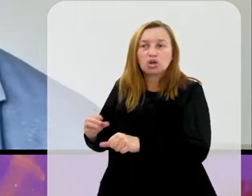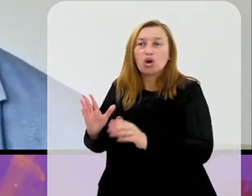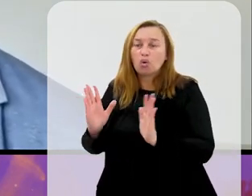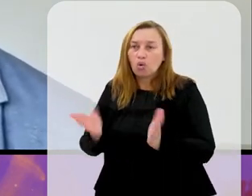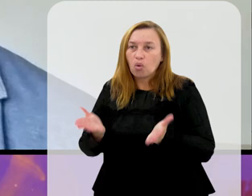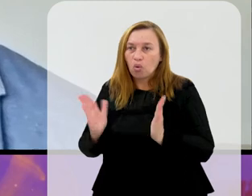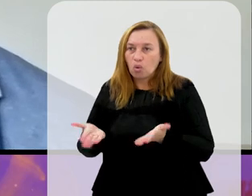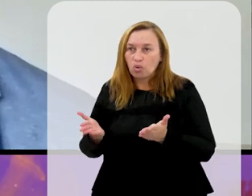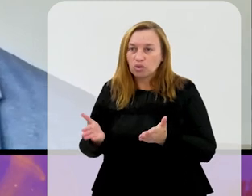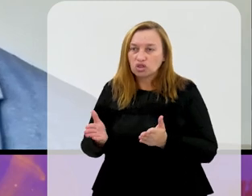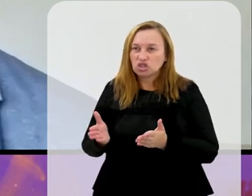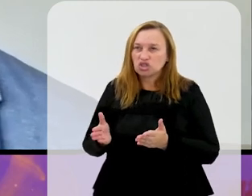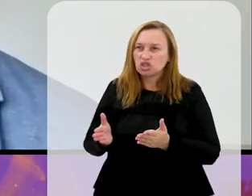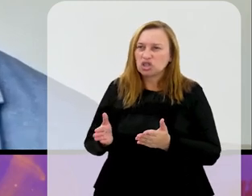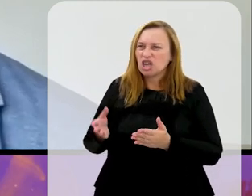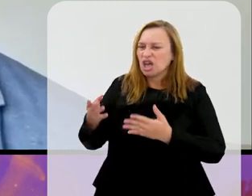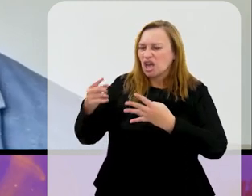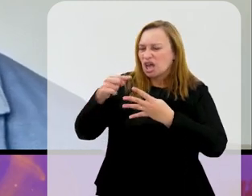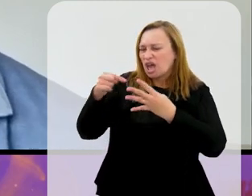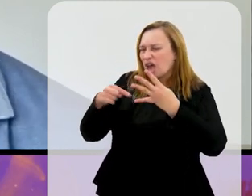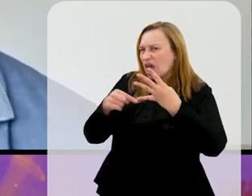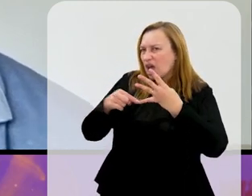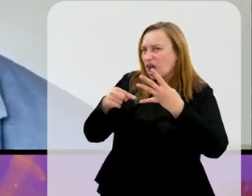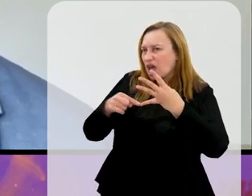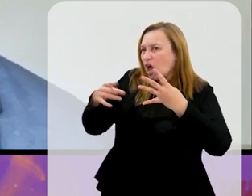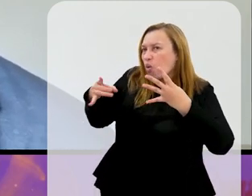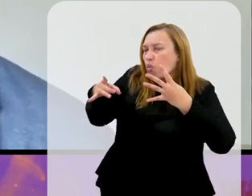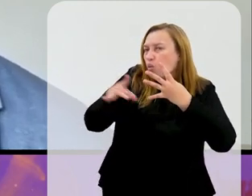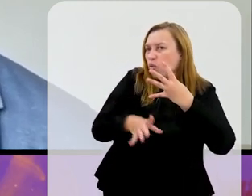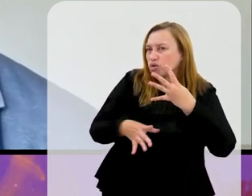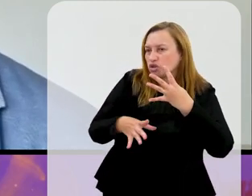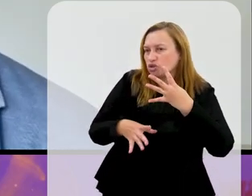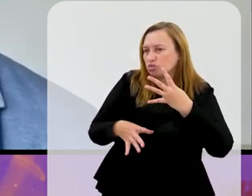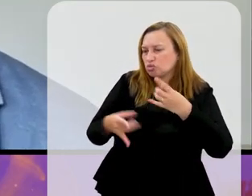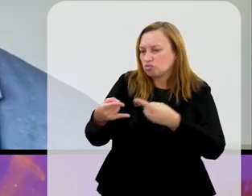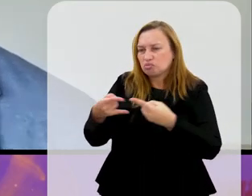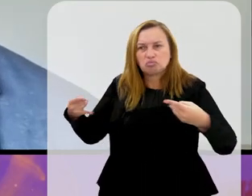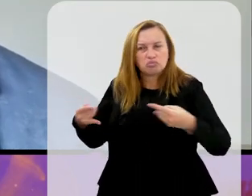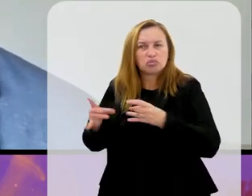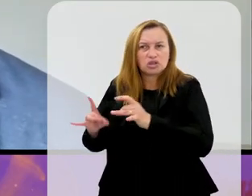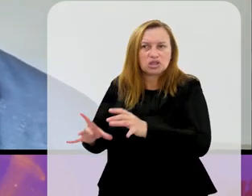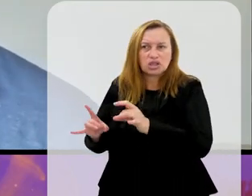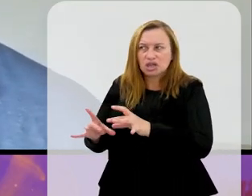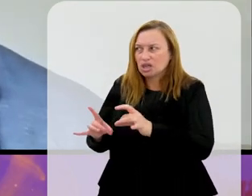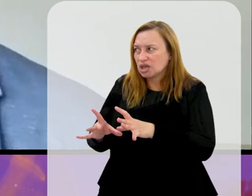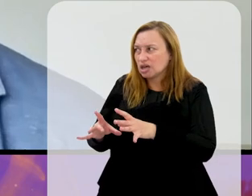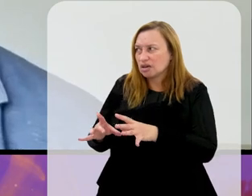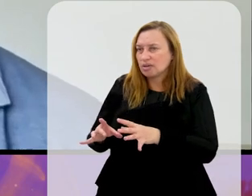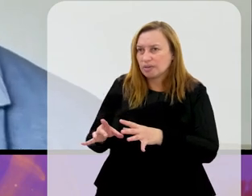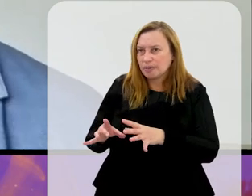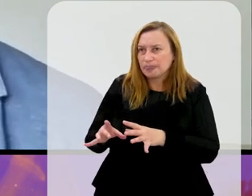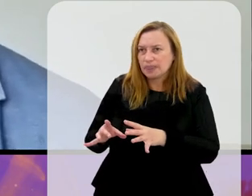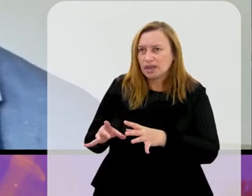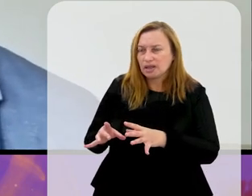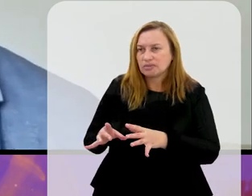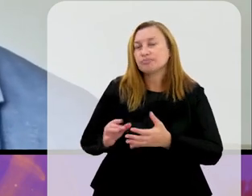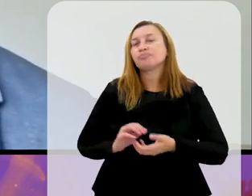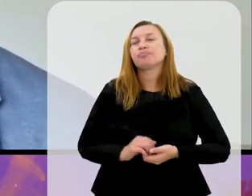bilheteria hoje não é nem o terceiro, deve ser o quarto ou quinto item mais importante na escala de... Porque hoje, além